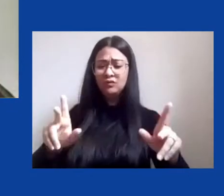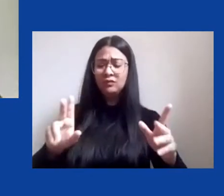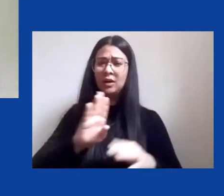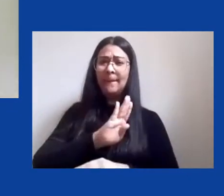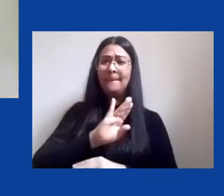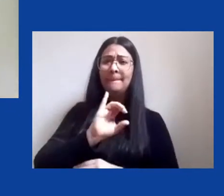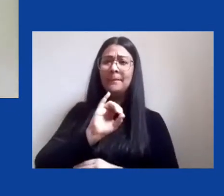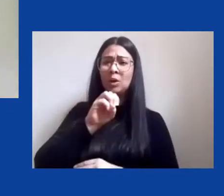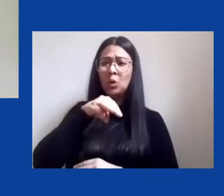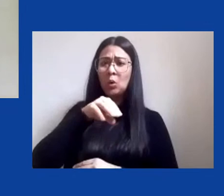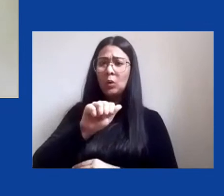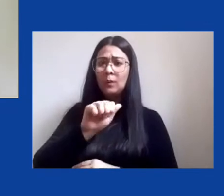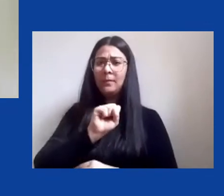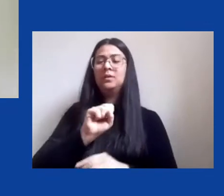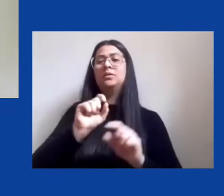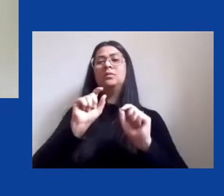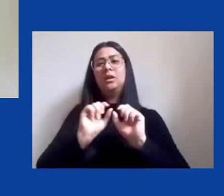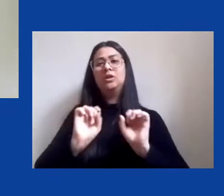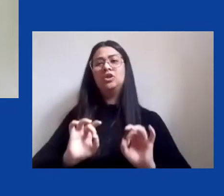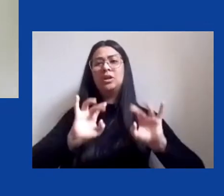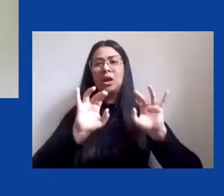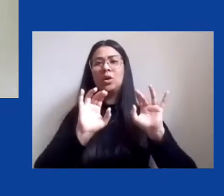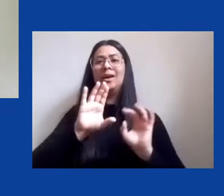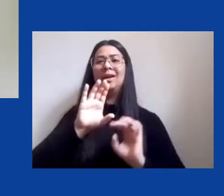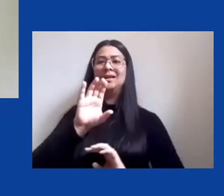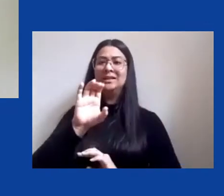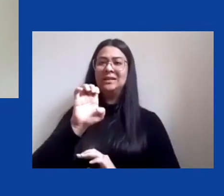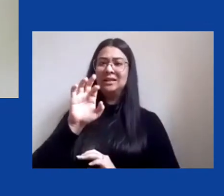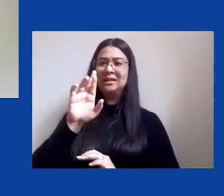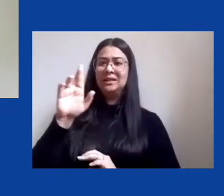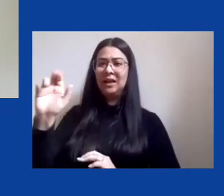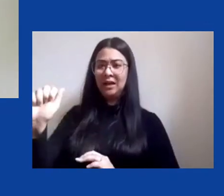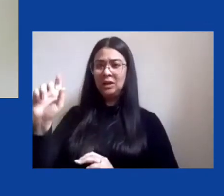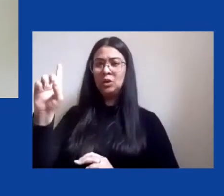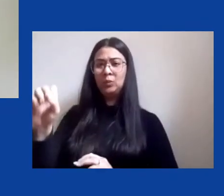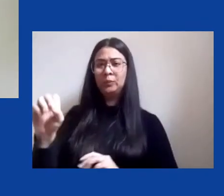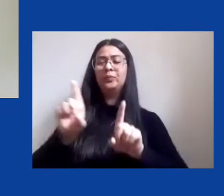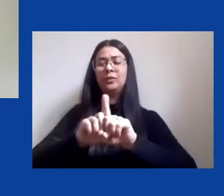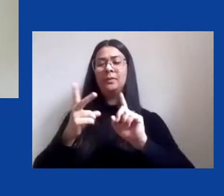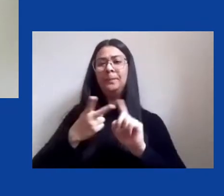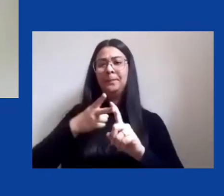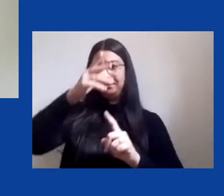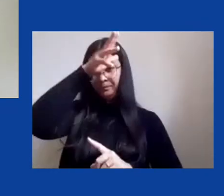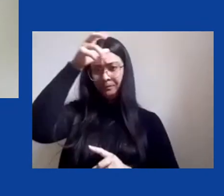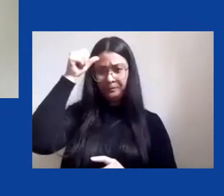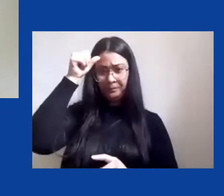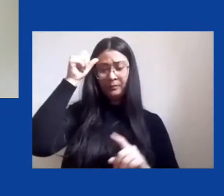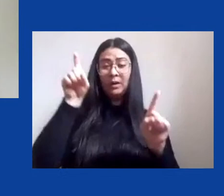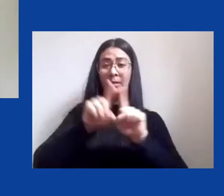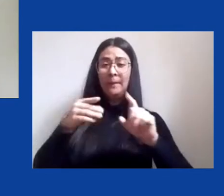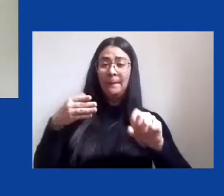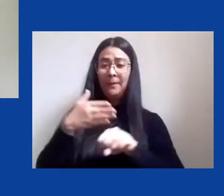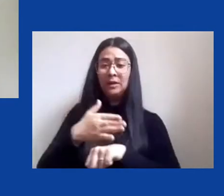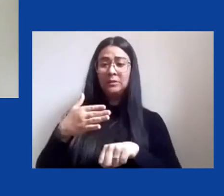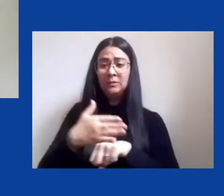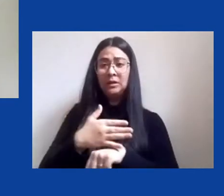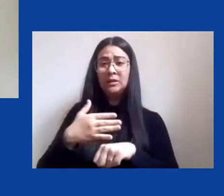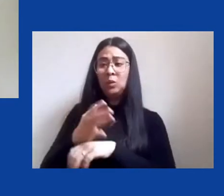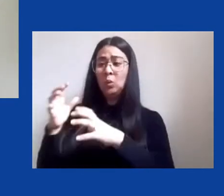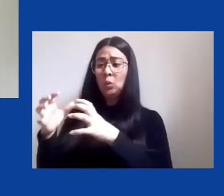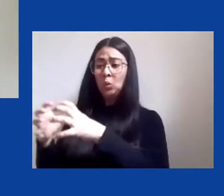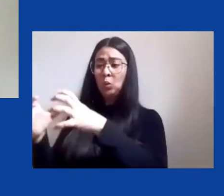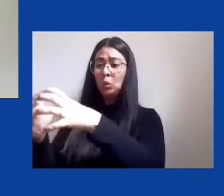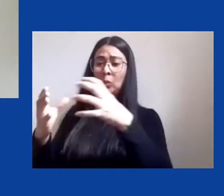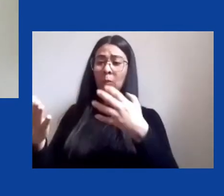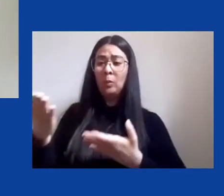Cerrado. E também a potencialização da participação institucionalizada de redes de movimentos sociais na gestão da coisa